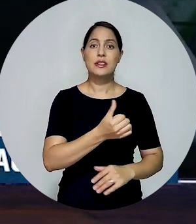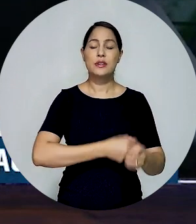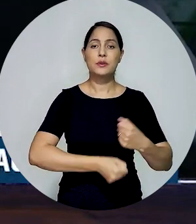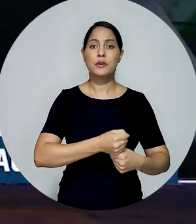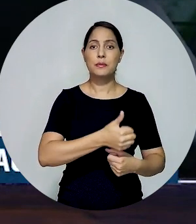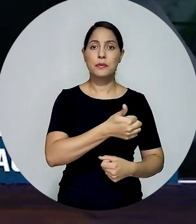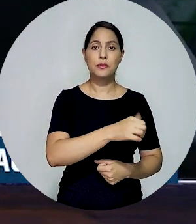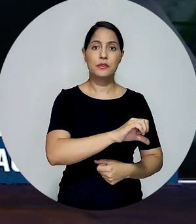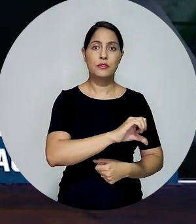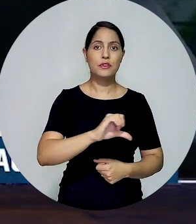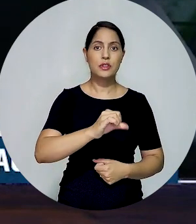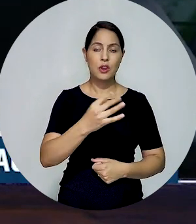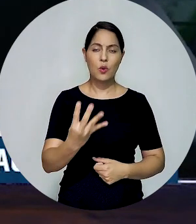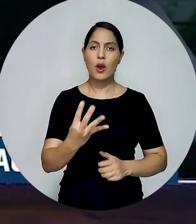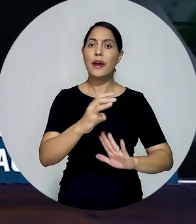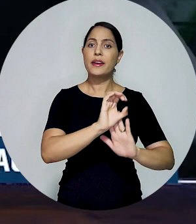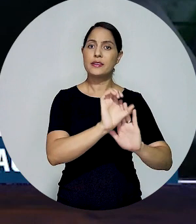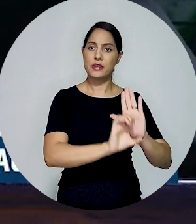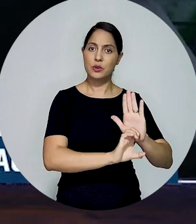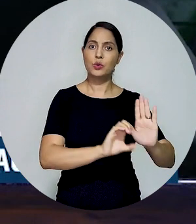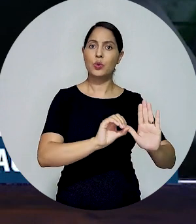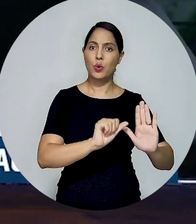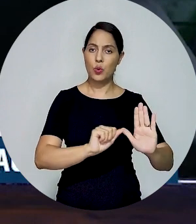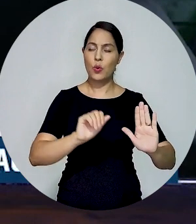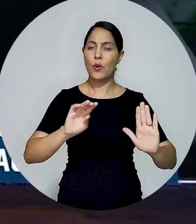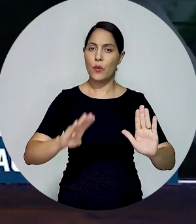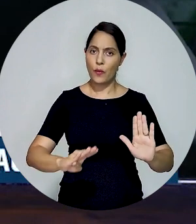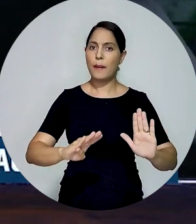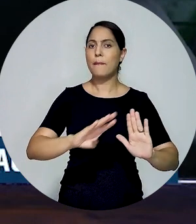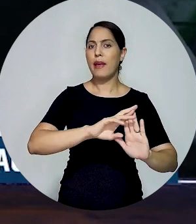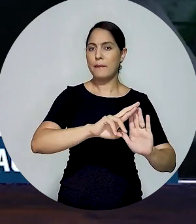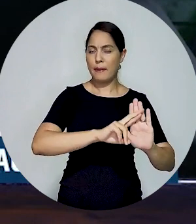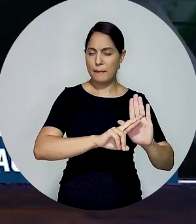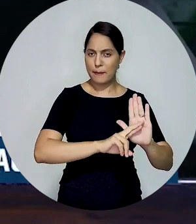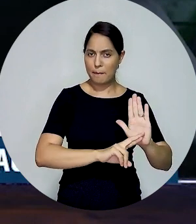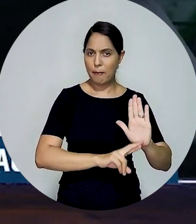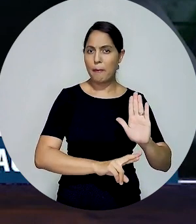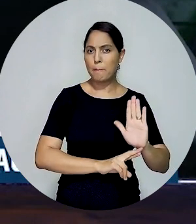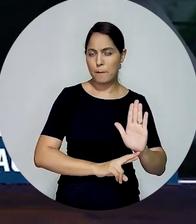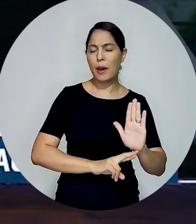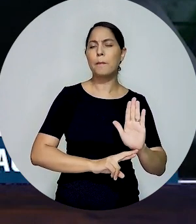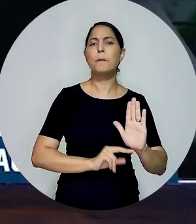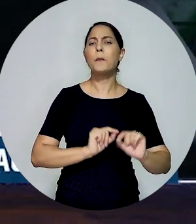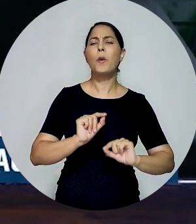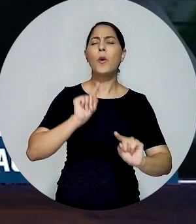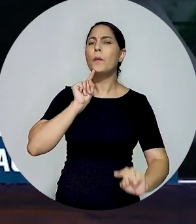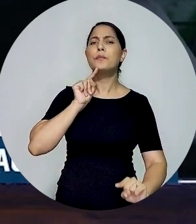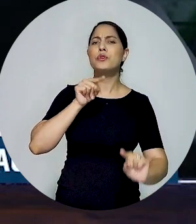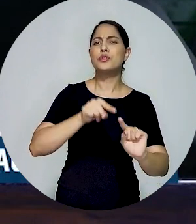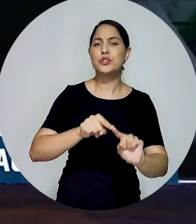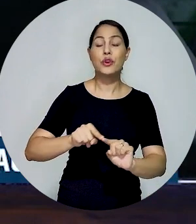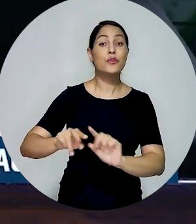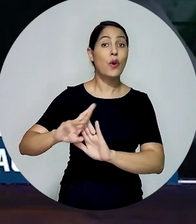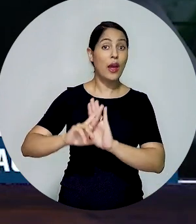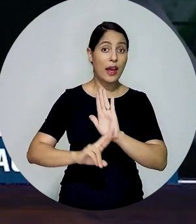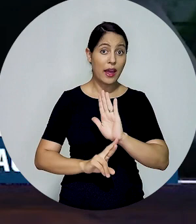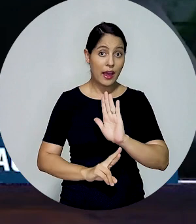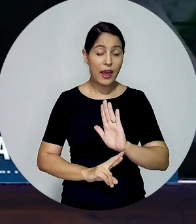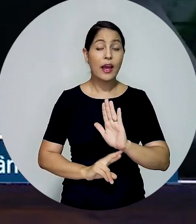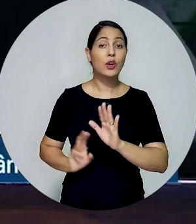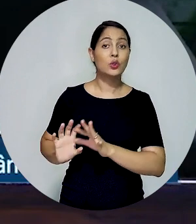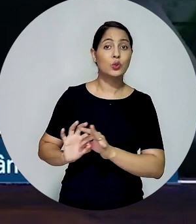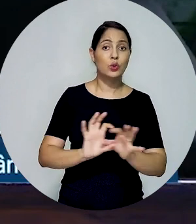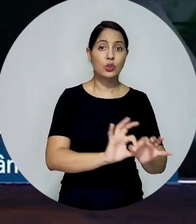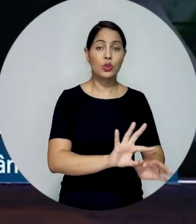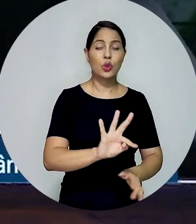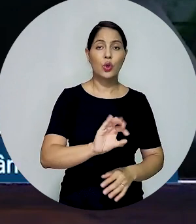1994, dispondo sobre o Estatuto da Advocacia e da Ordem dos Advogados do Brasil, OAB, para estabelecer normas